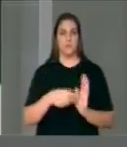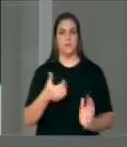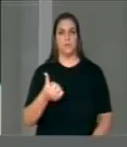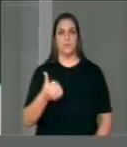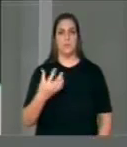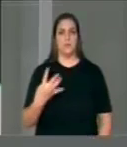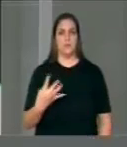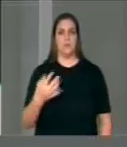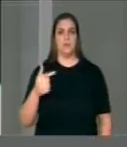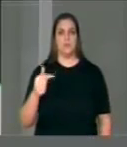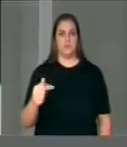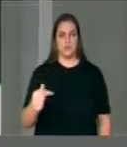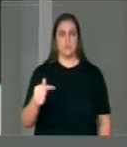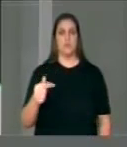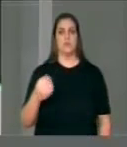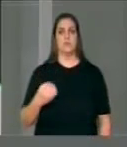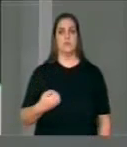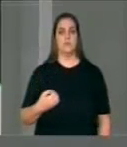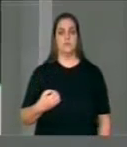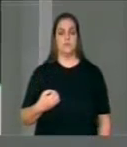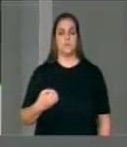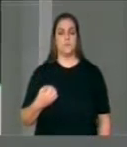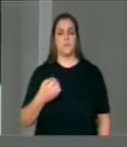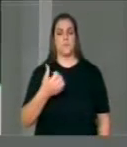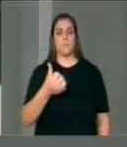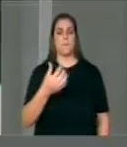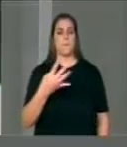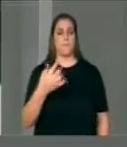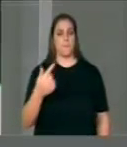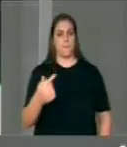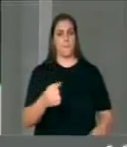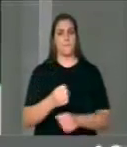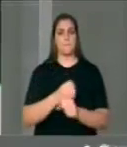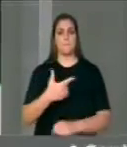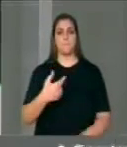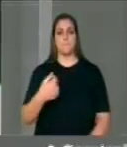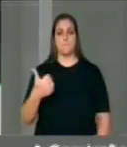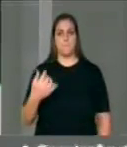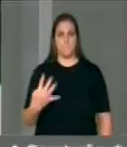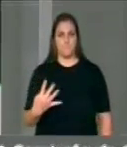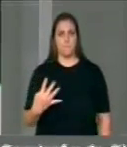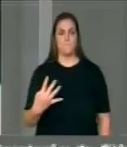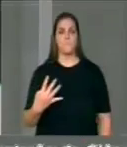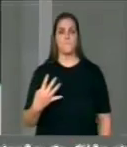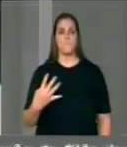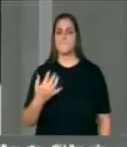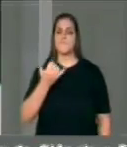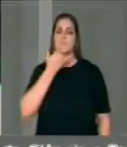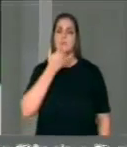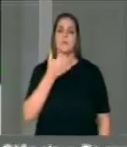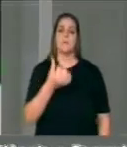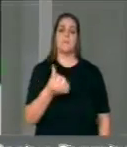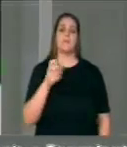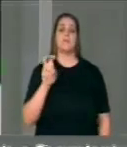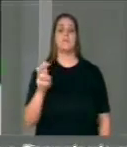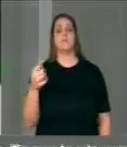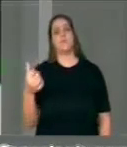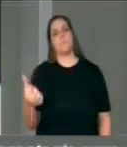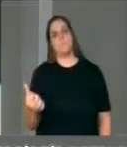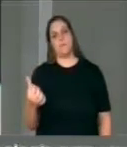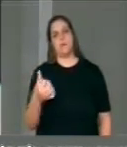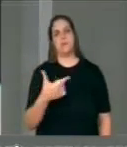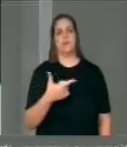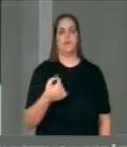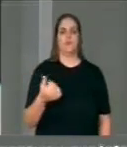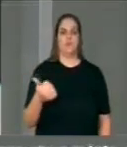647 de 2014 foi, na verdade, a 656, perdão, de 2014